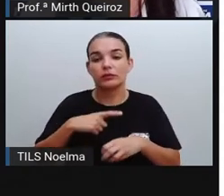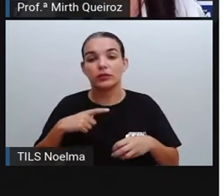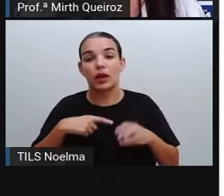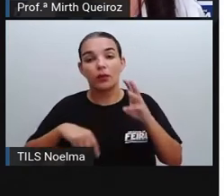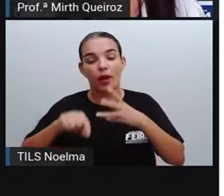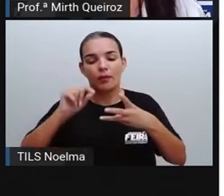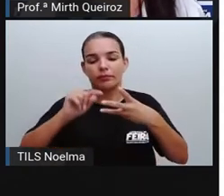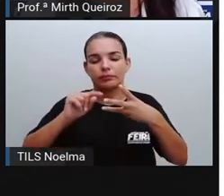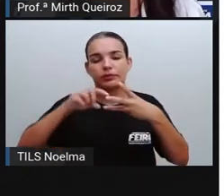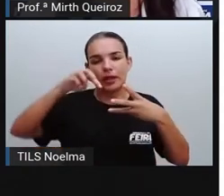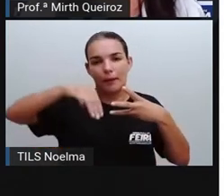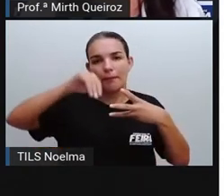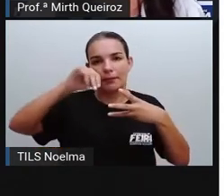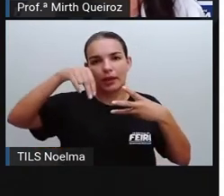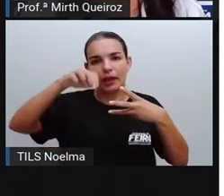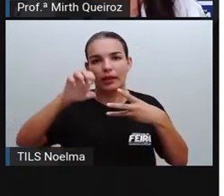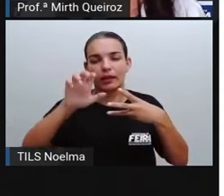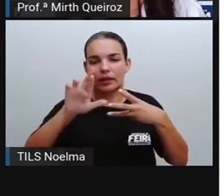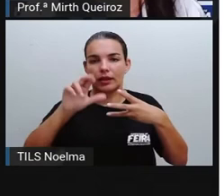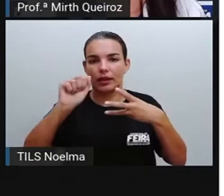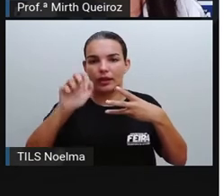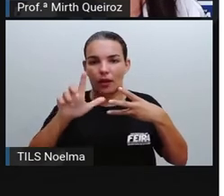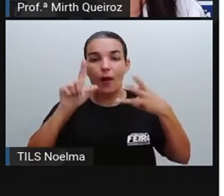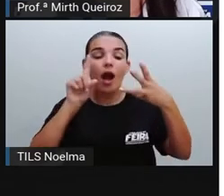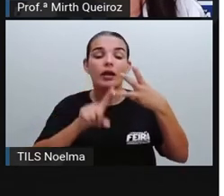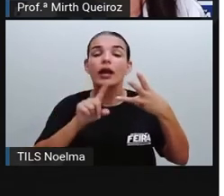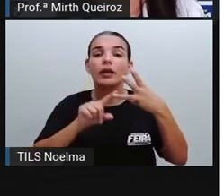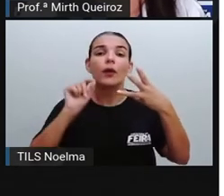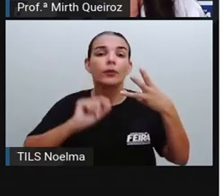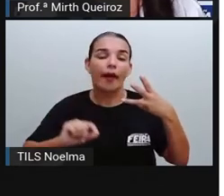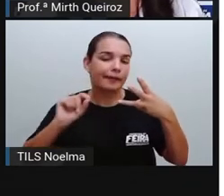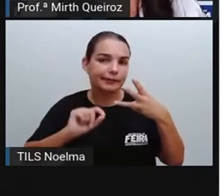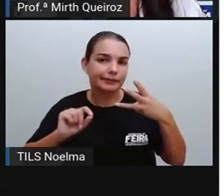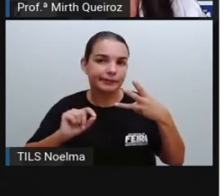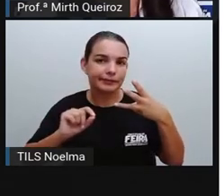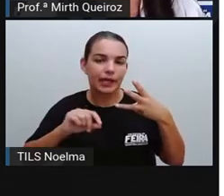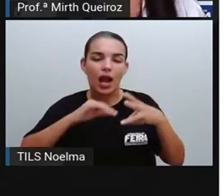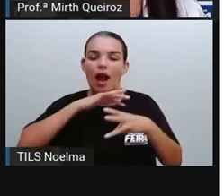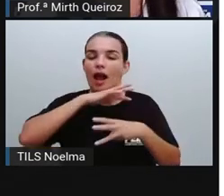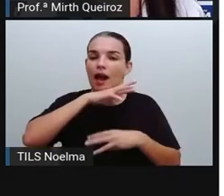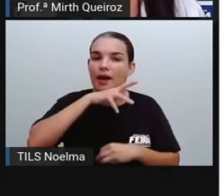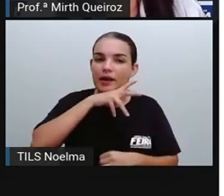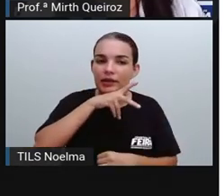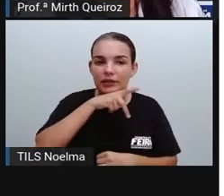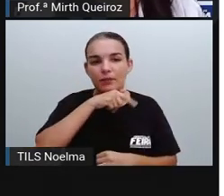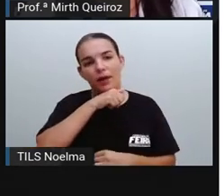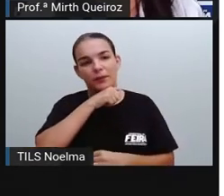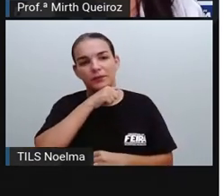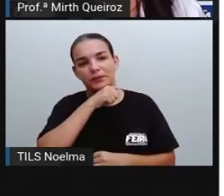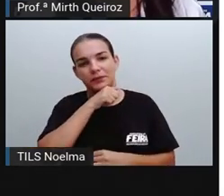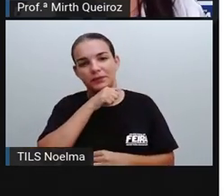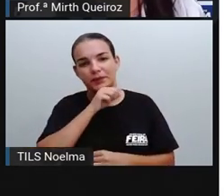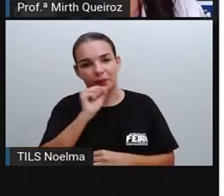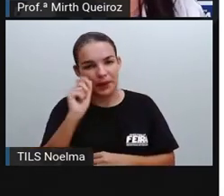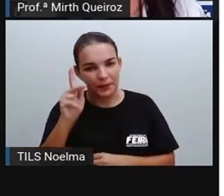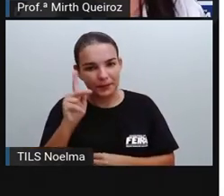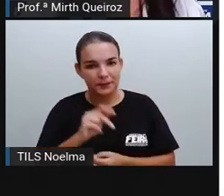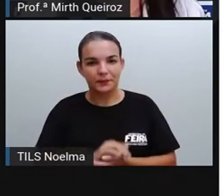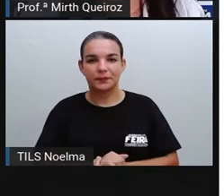de matéria-prima mineral. E a gente tem aquelas também que são de origem animal, certo?